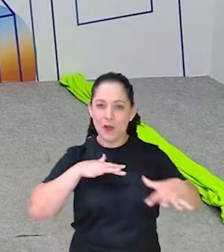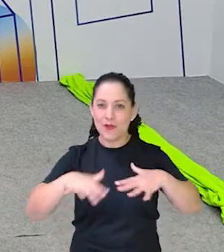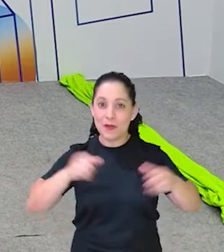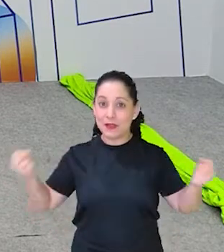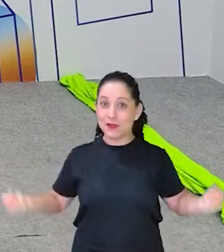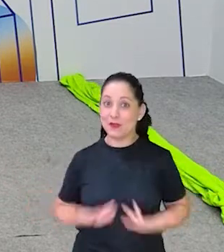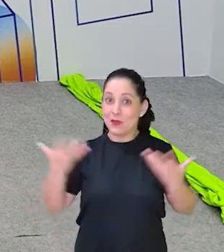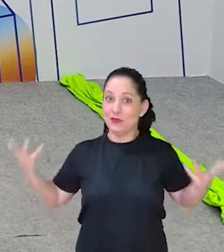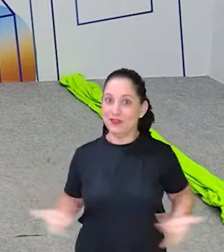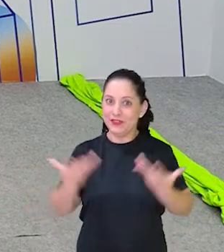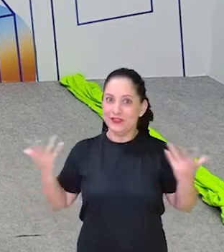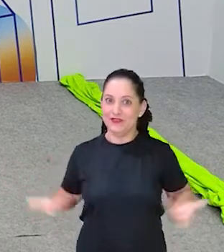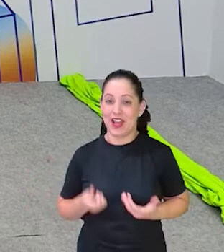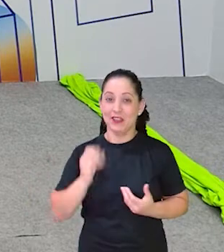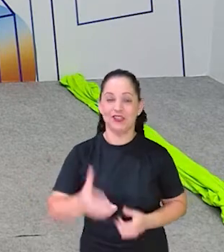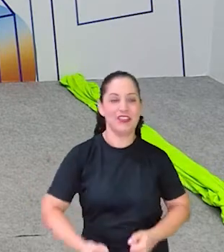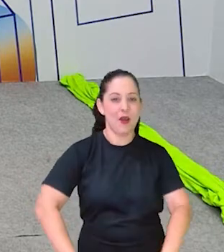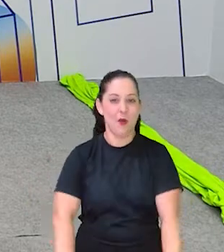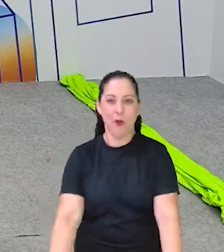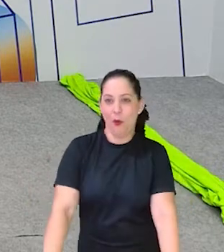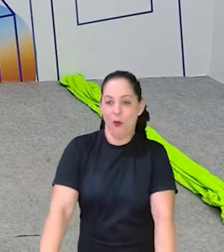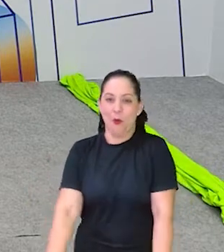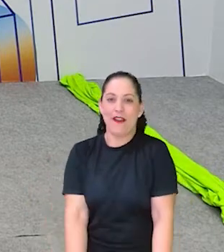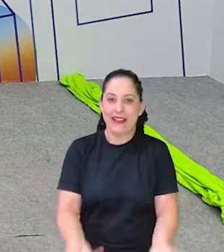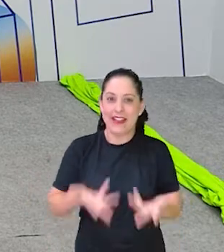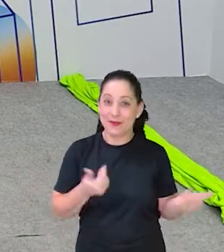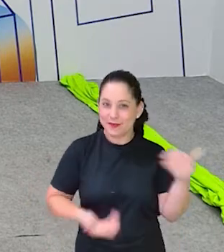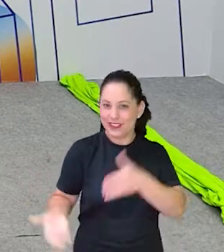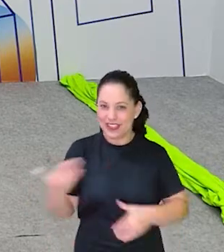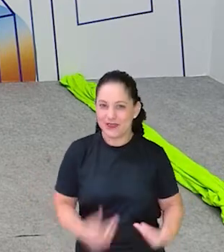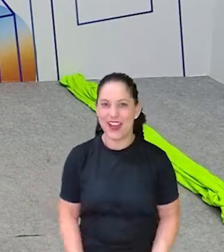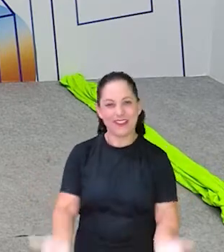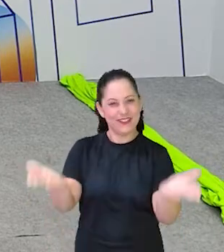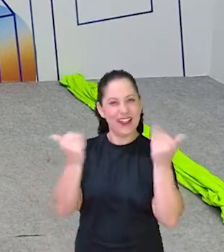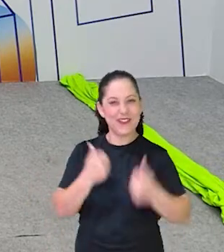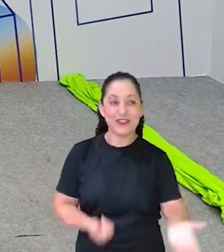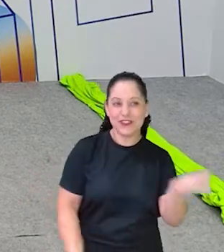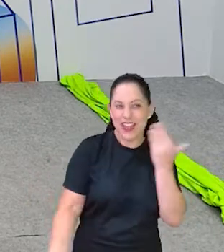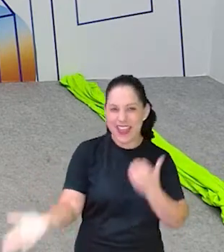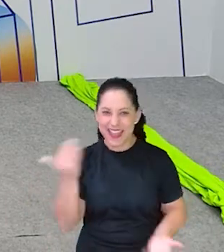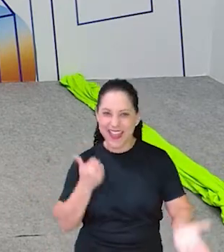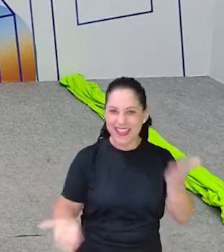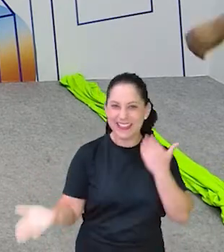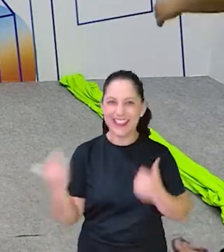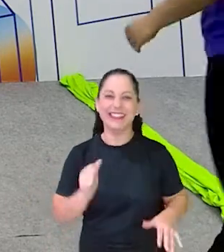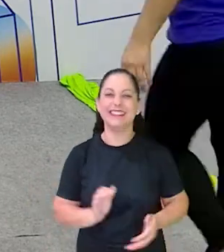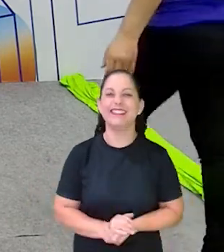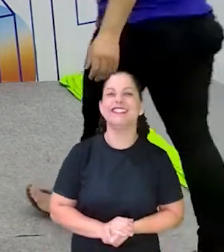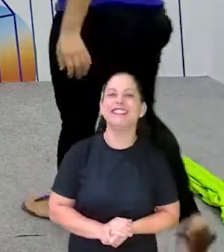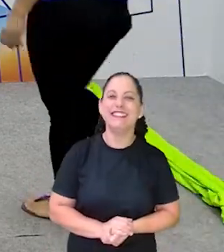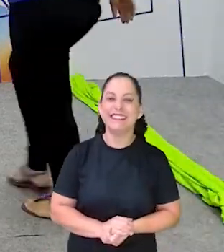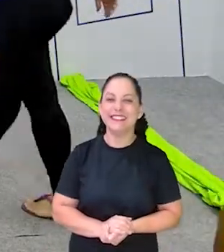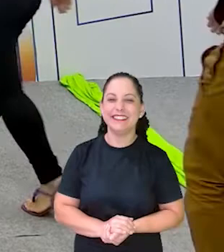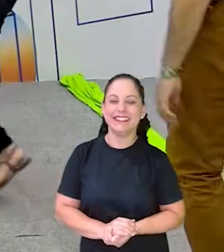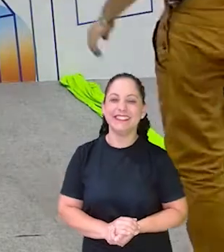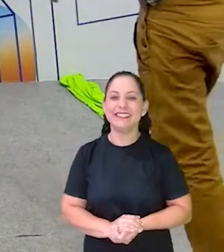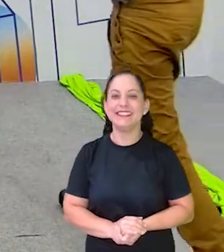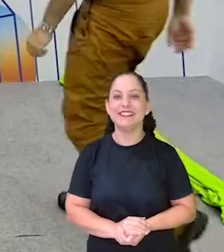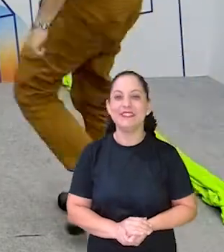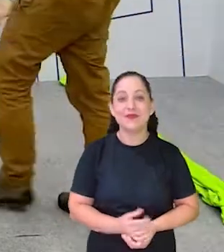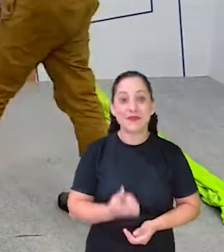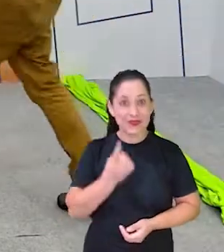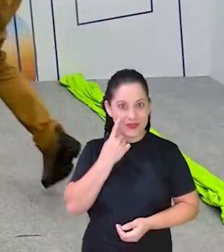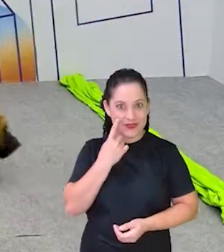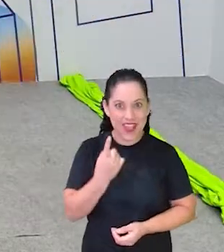se escra-culejando. Quero entrar, quero entrar, entrar. Vamos, professores! Venham! Olá! A gente vê pelo